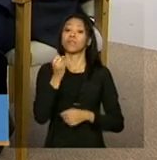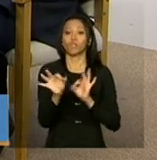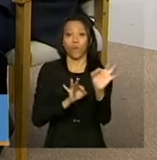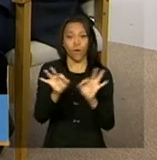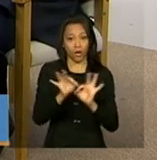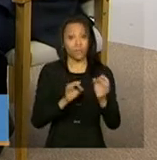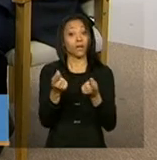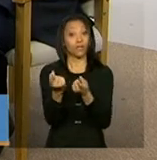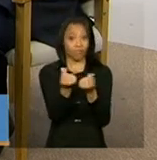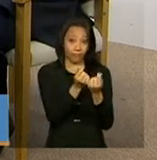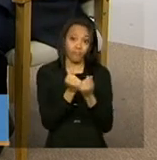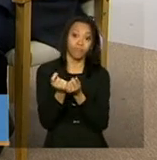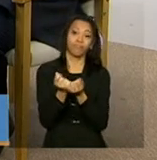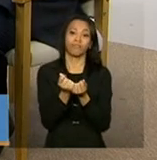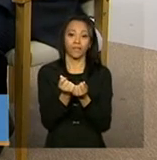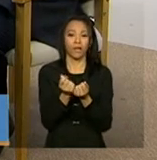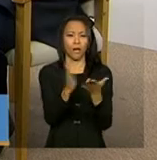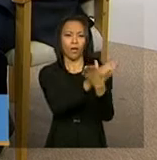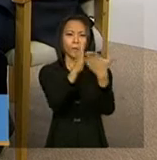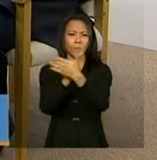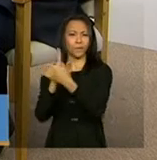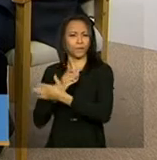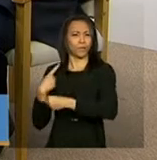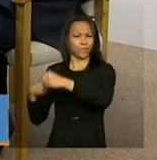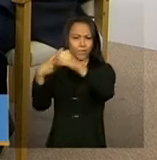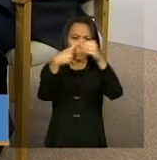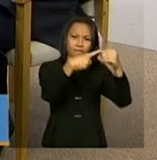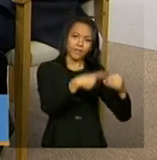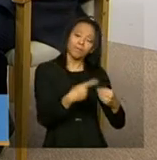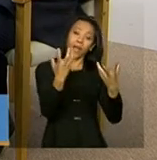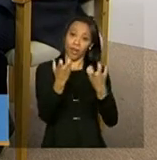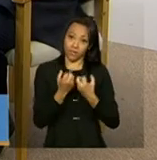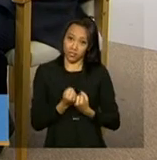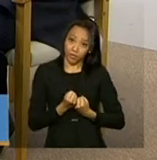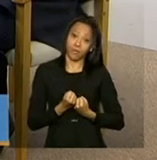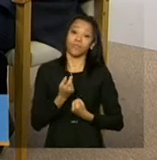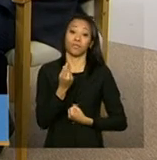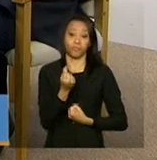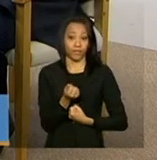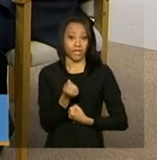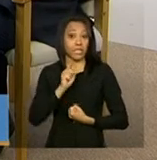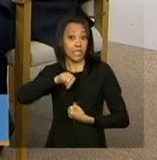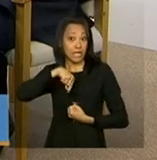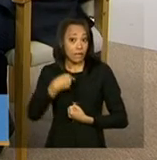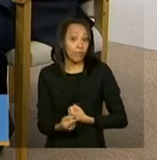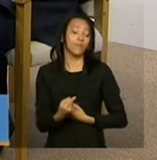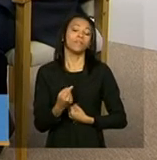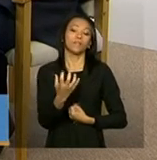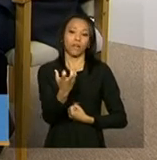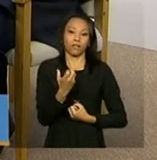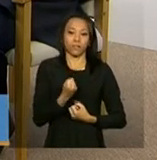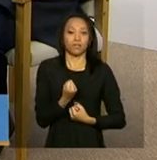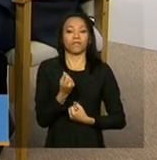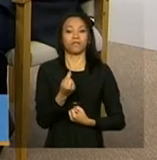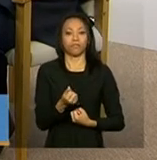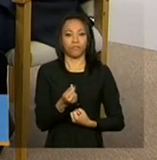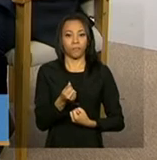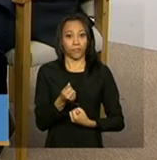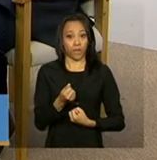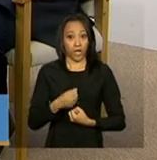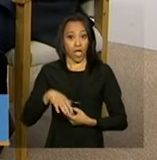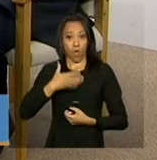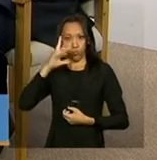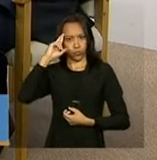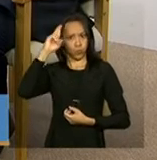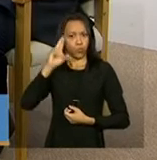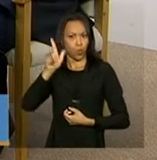Alguns municípios recebem os recursos e, ao receber os recursos, o gestor do